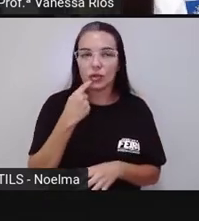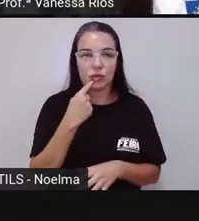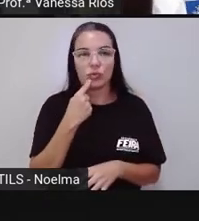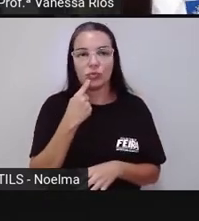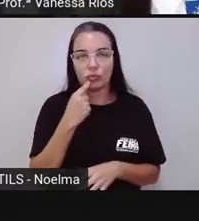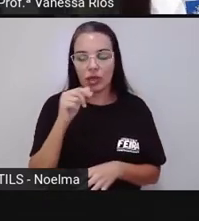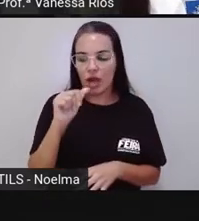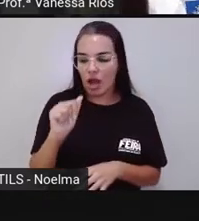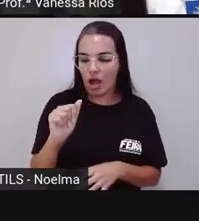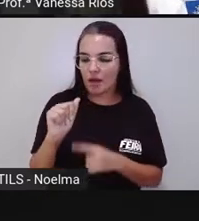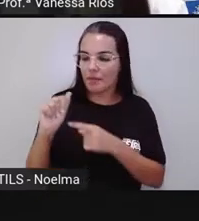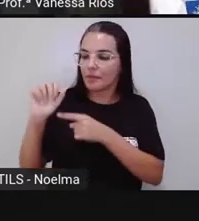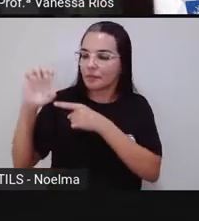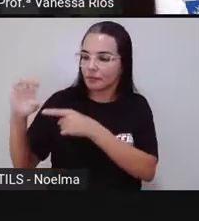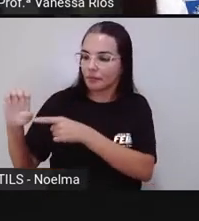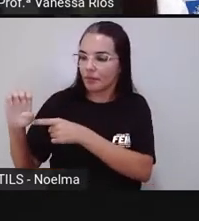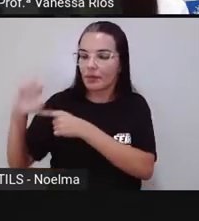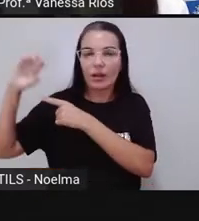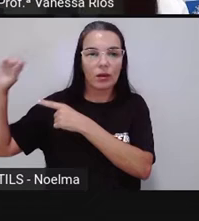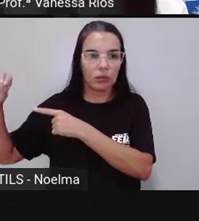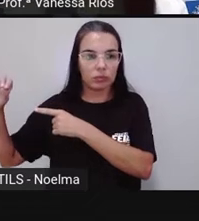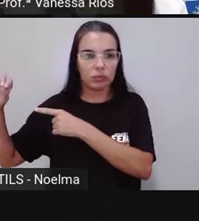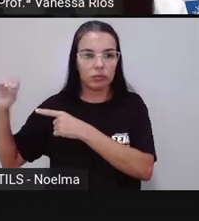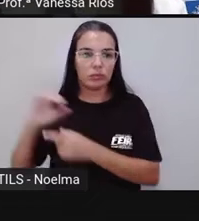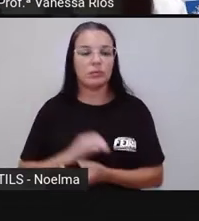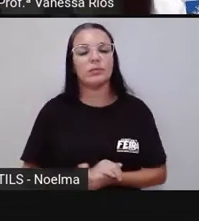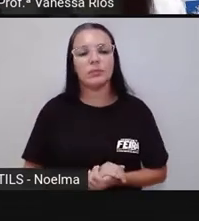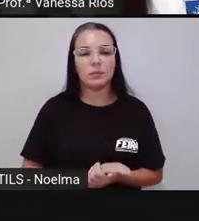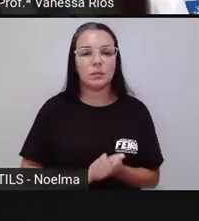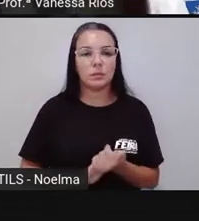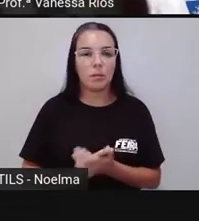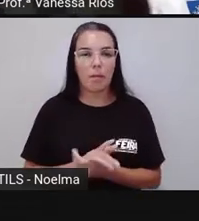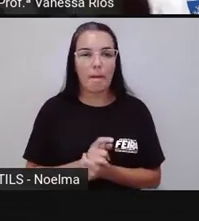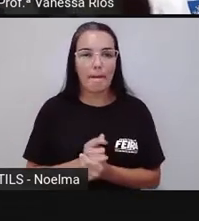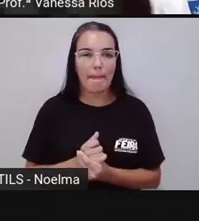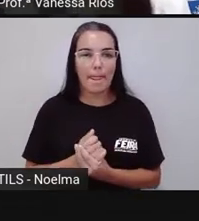relação à letra E e em relação à letra O.